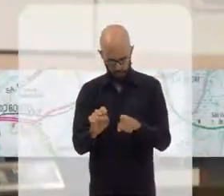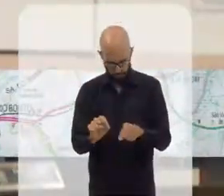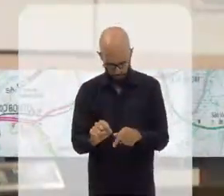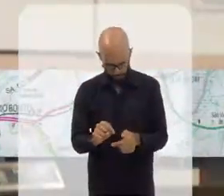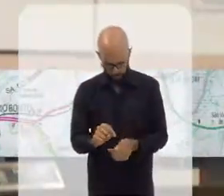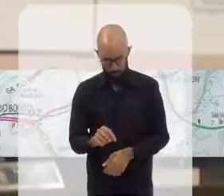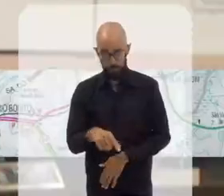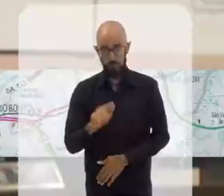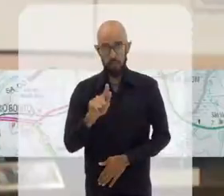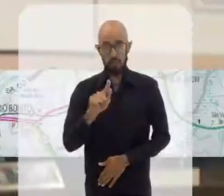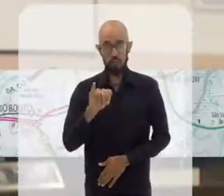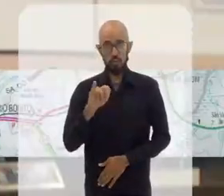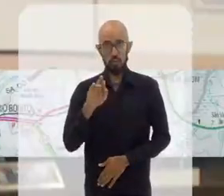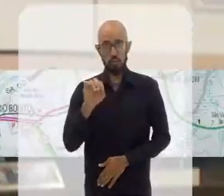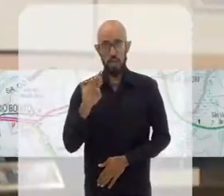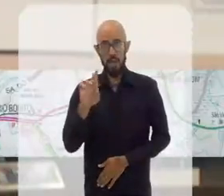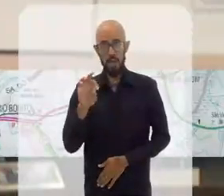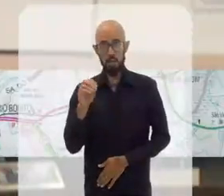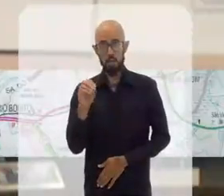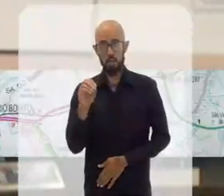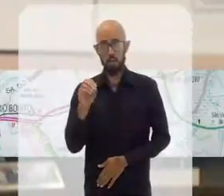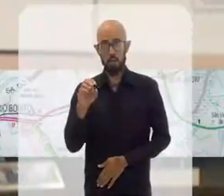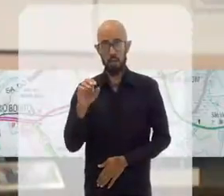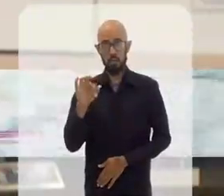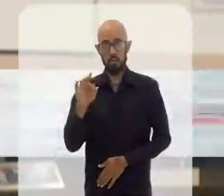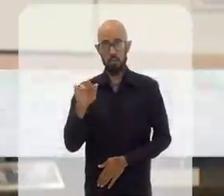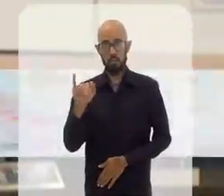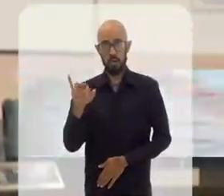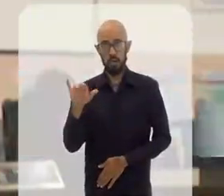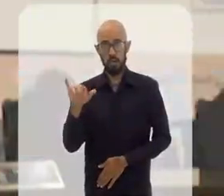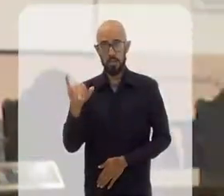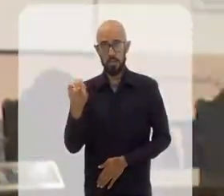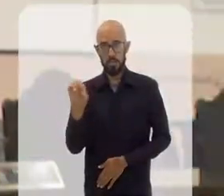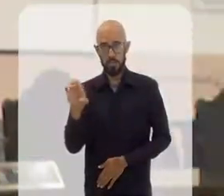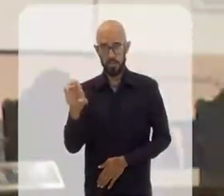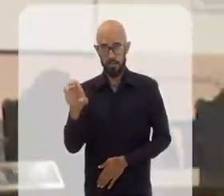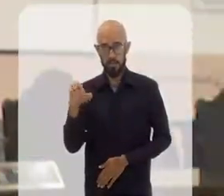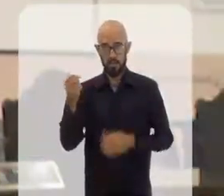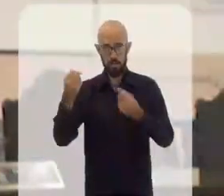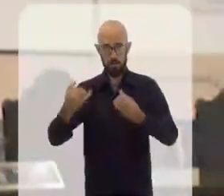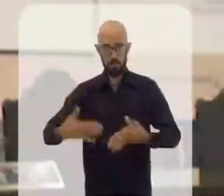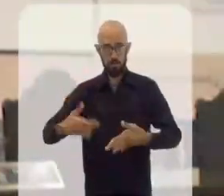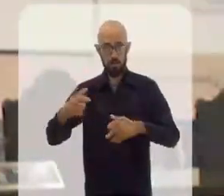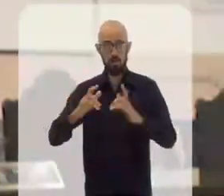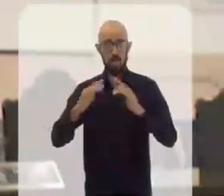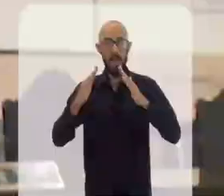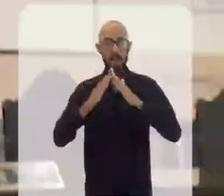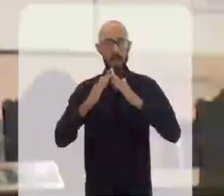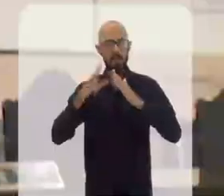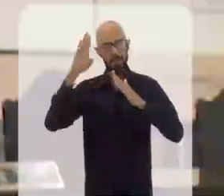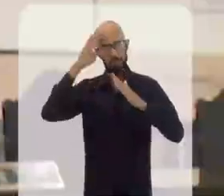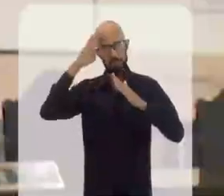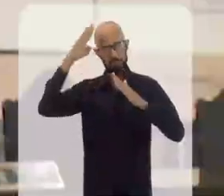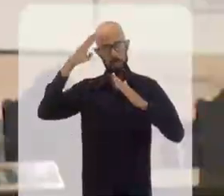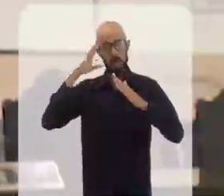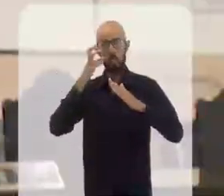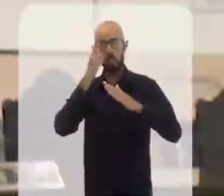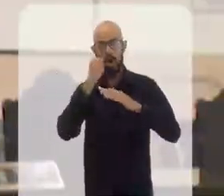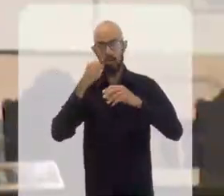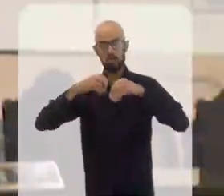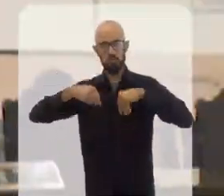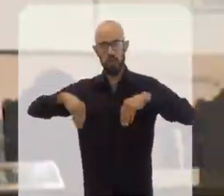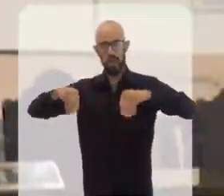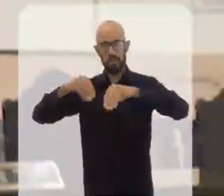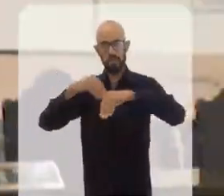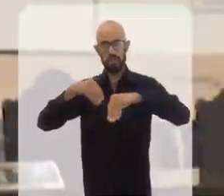da fazenda que Gilberto Freire muito bem descreve em Casa Grande Senzala. A Casa Grande, a Senzala, o quarto